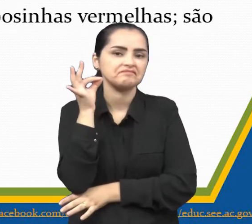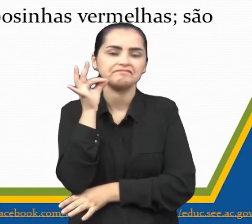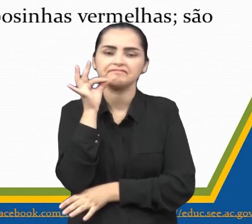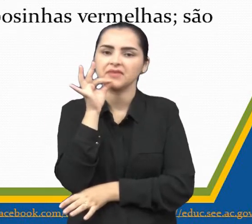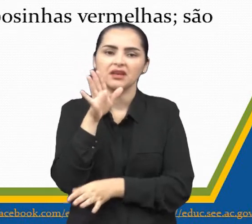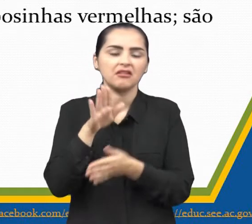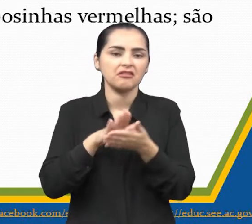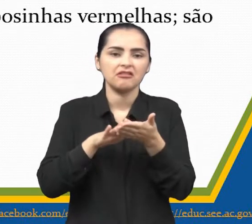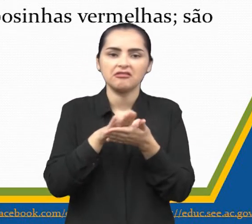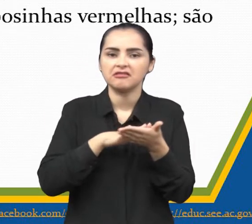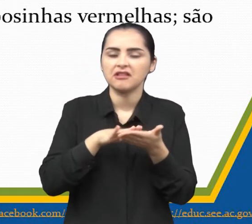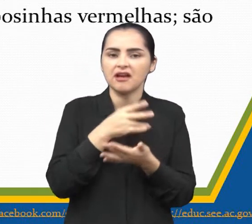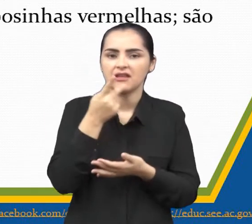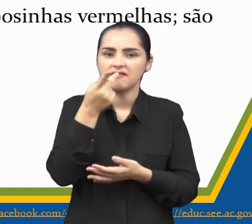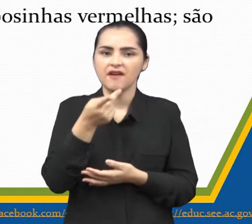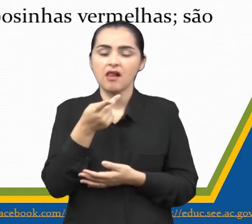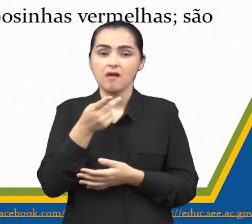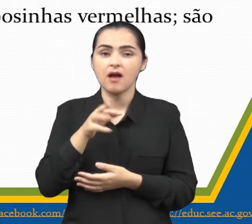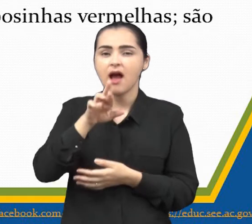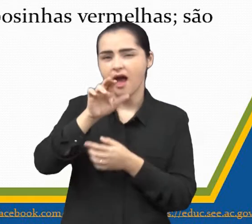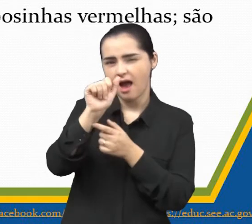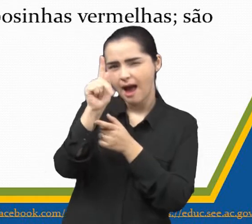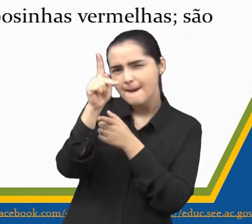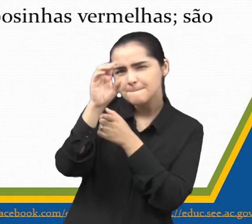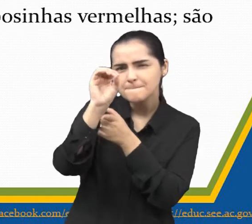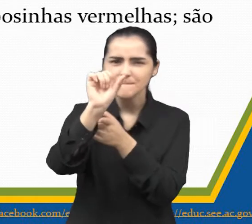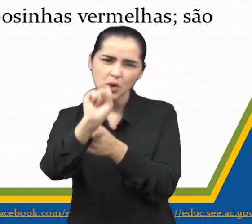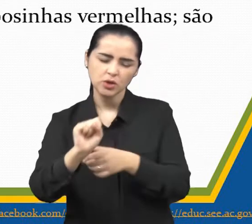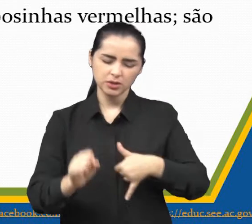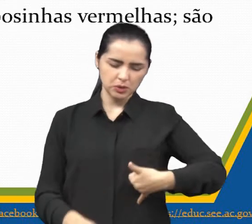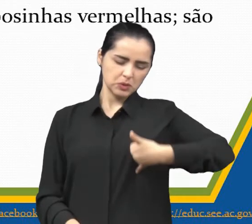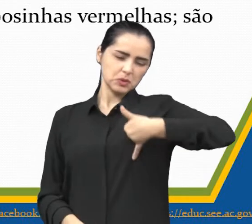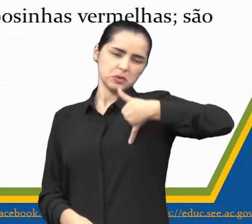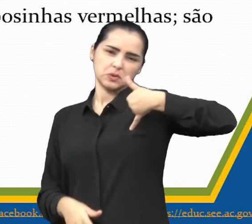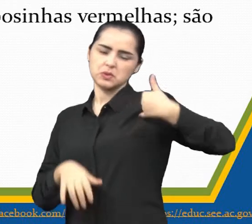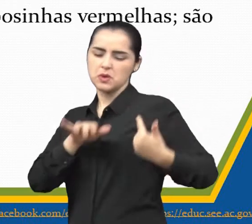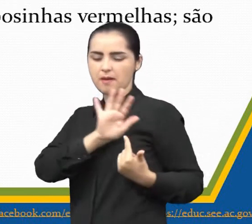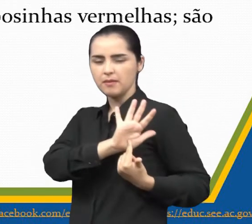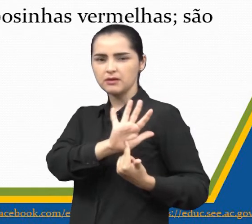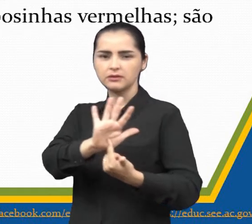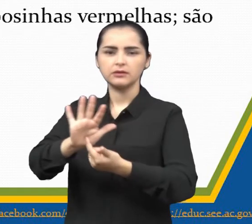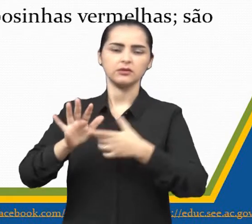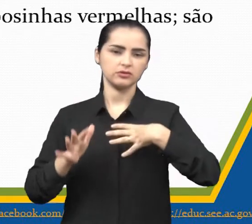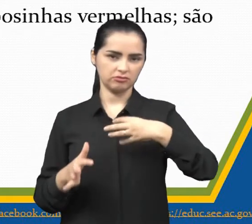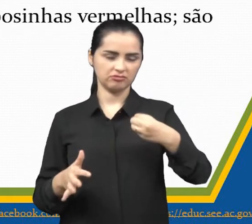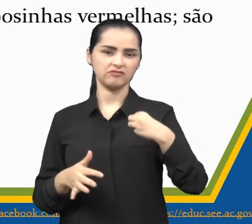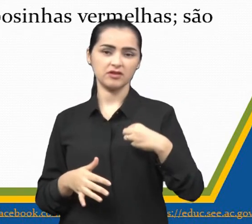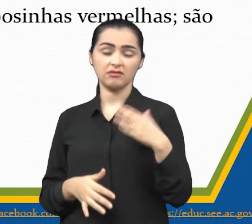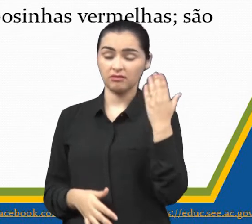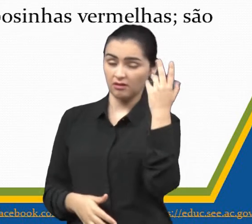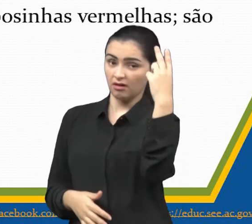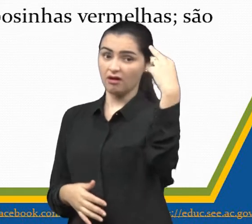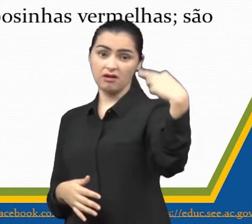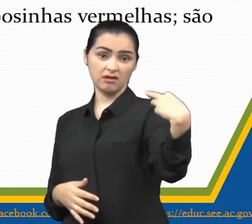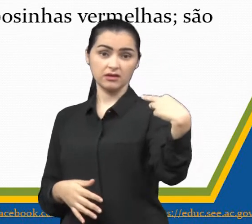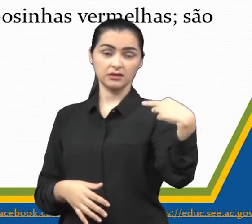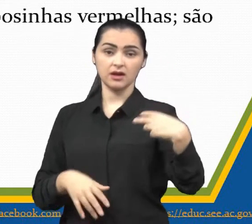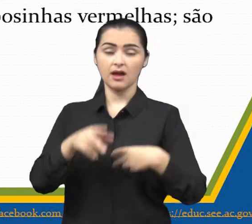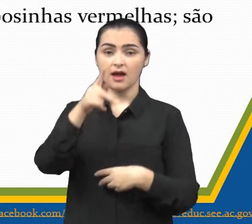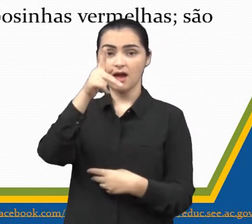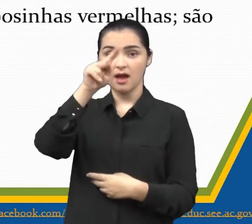mesmo quando a raposa, toda orgulhosa, desfilou seus filhotes diante dela. Olhe, disse a raposa,